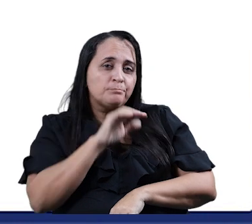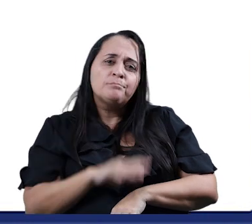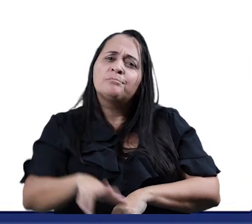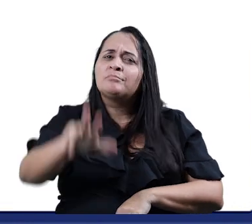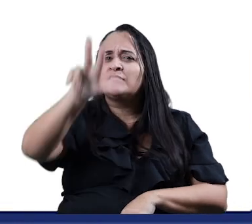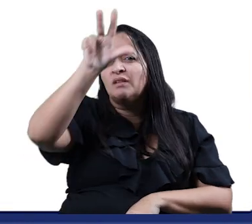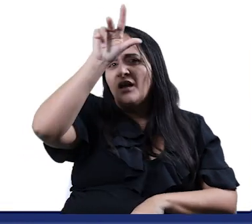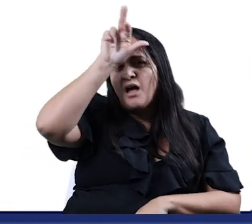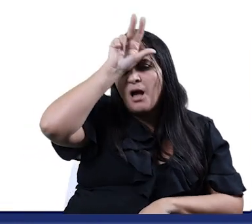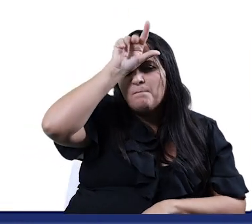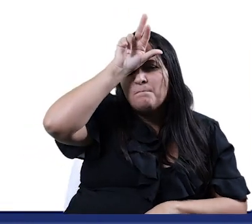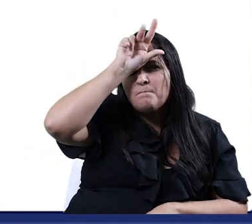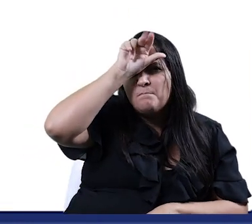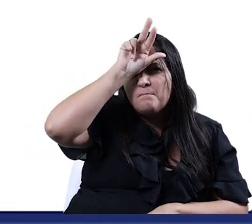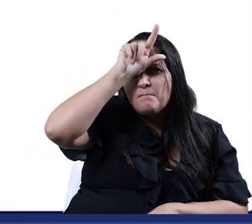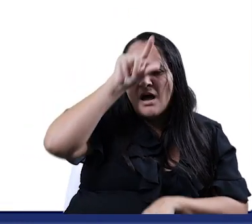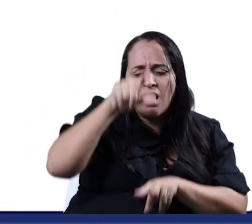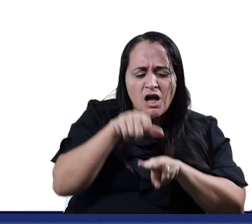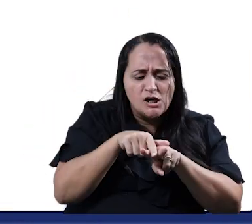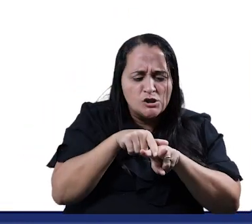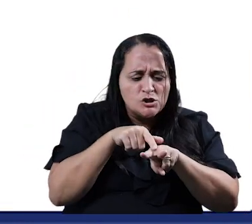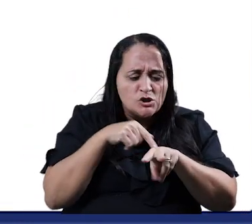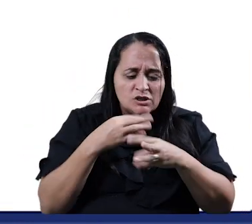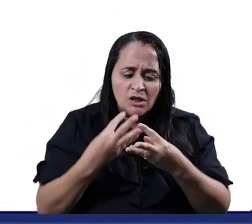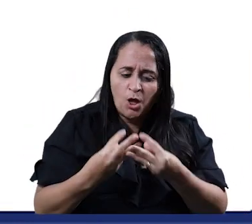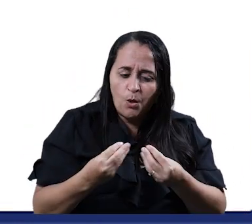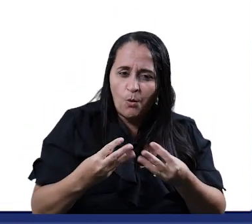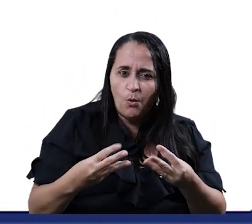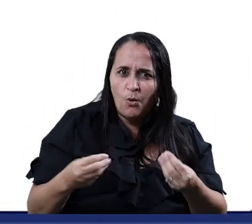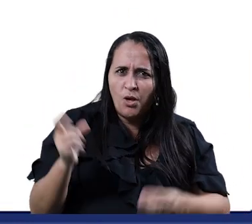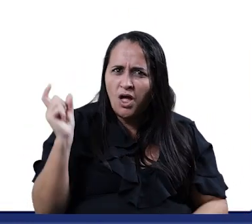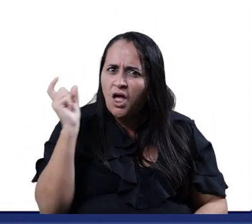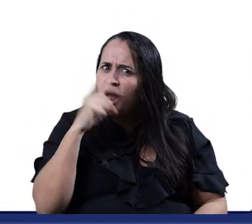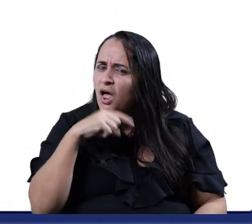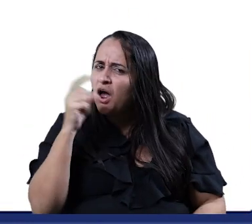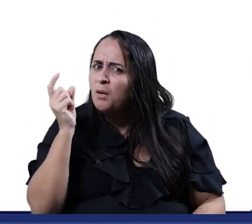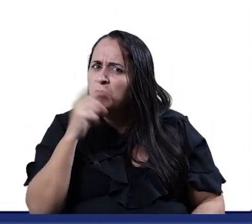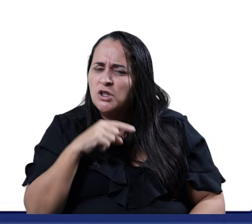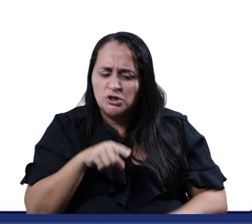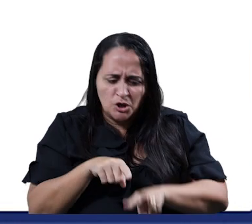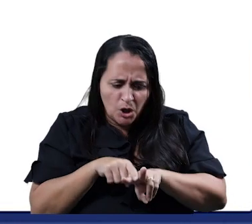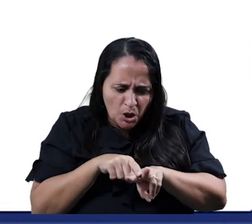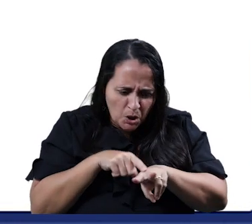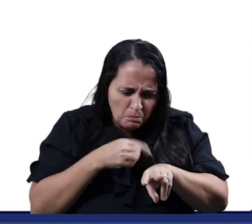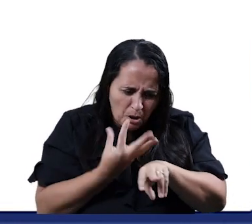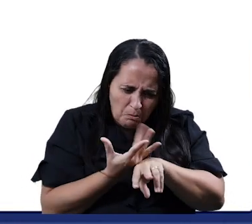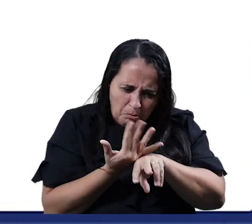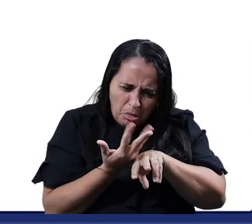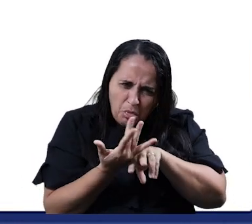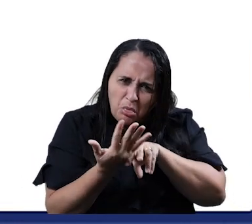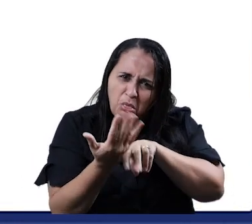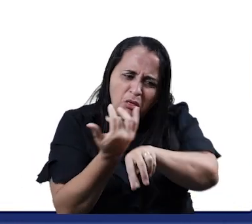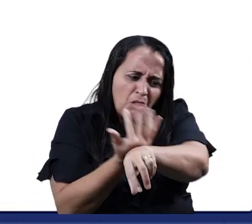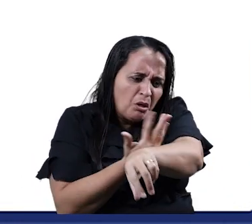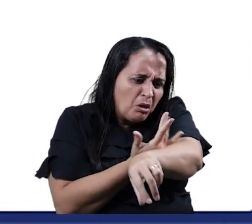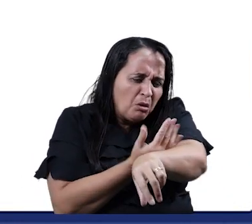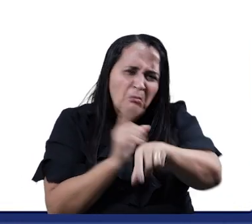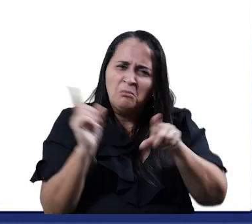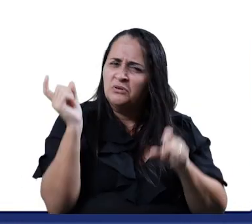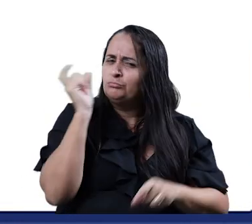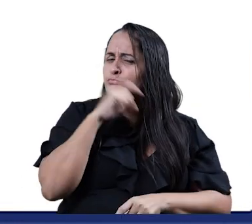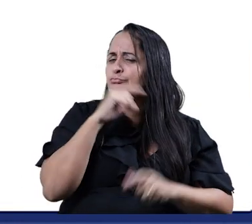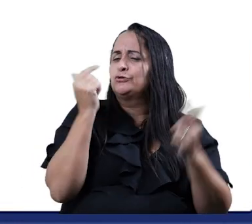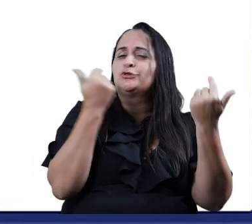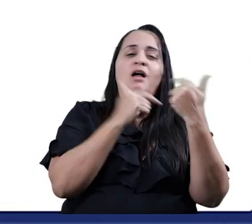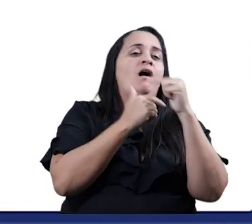A barata diz que tem um chinelo de veludo É mentira da barata, ela tem é pé peludo Ha, ha,